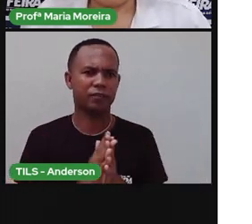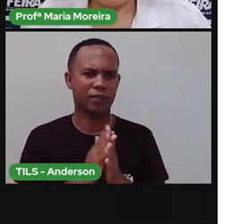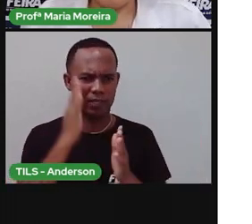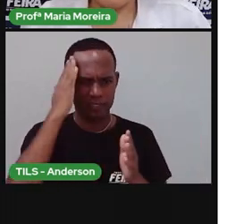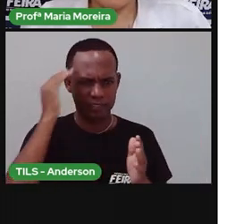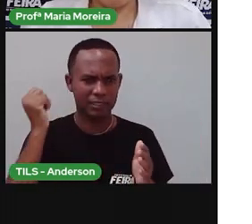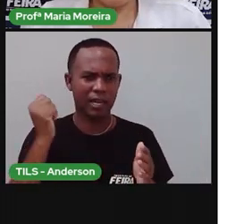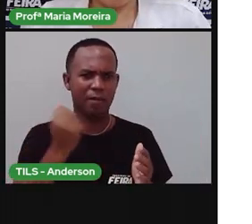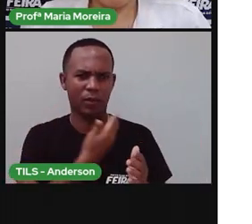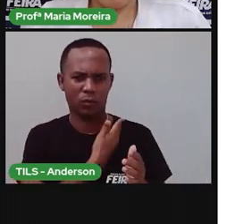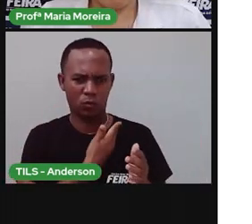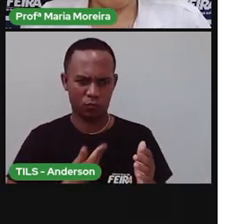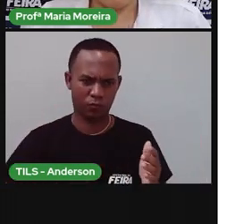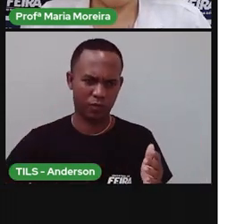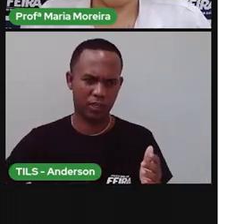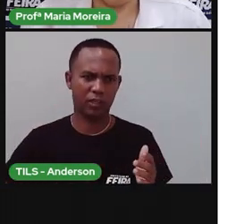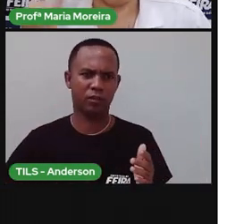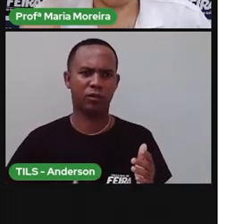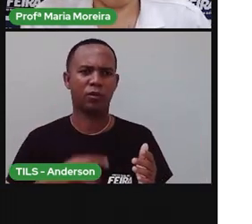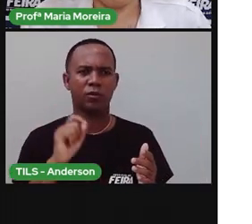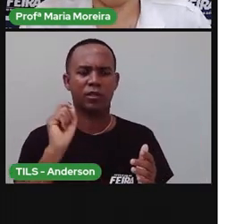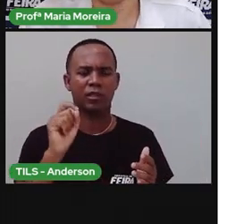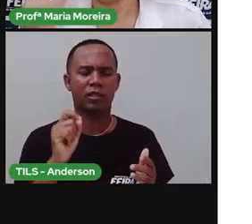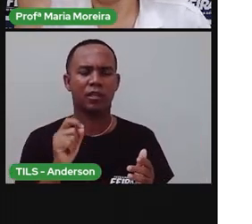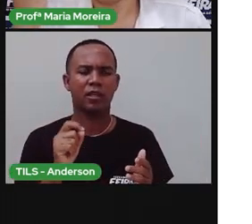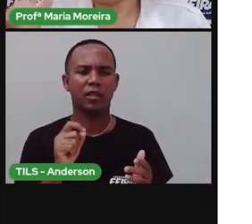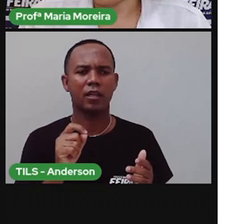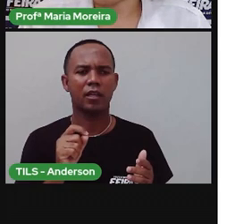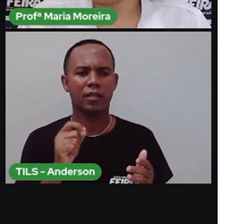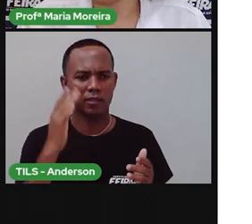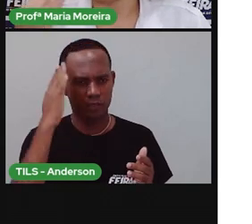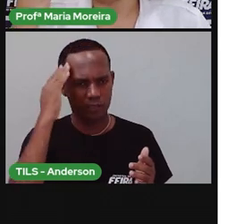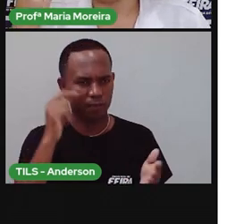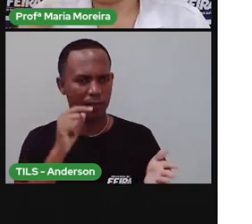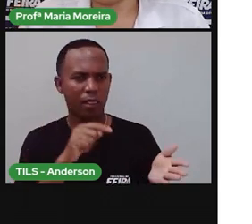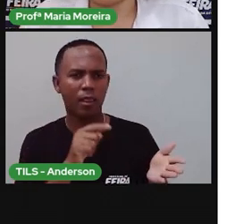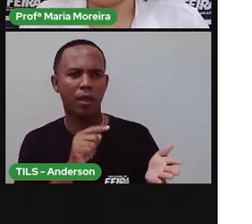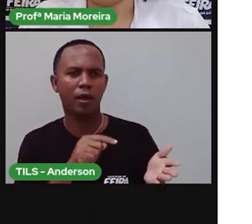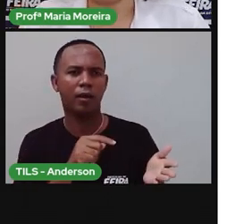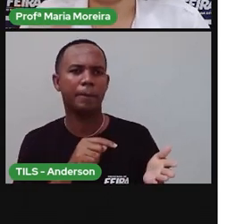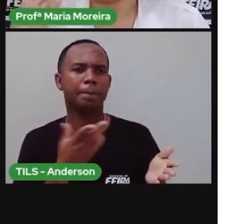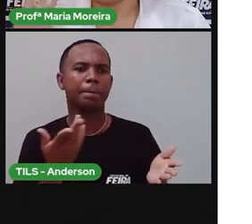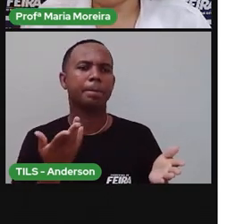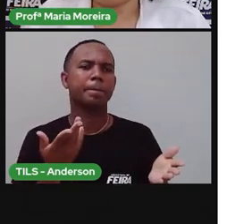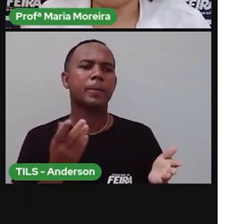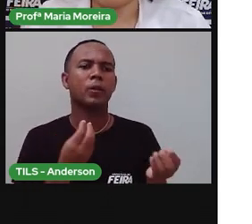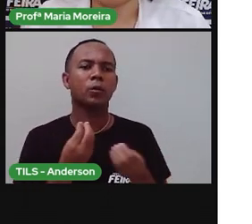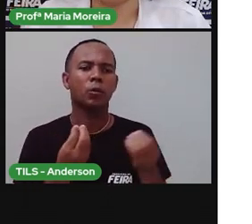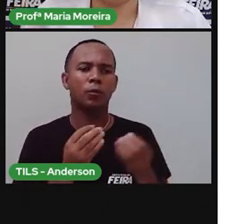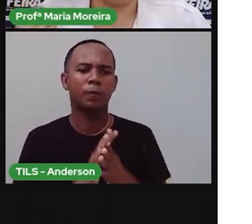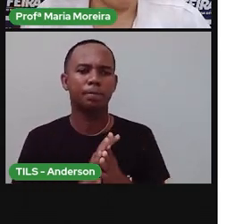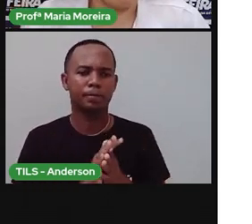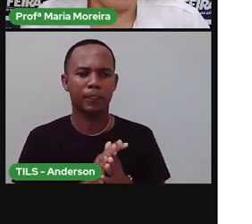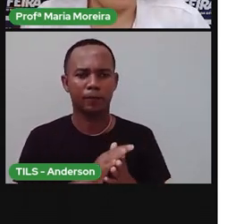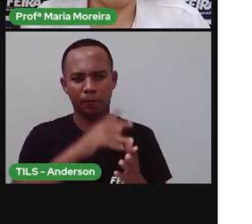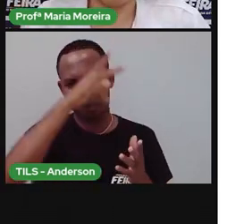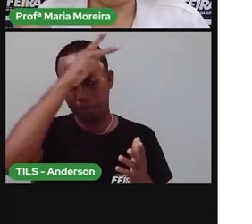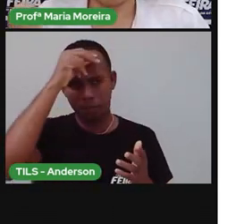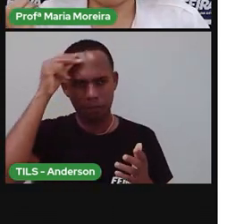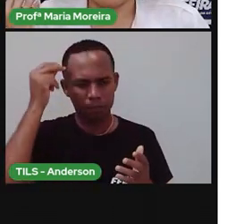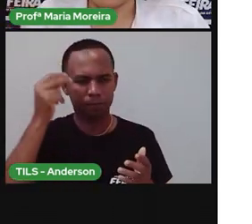aula de serviços públicos? Prefeito, governador, presidente, os vereadores, os